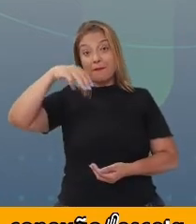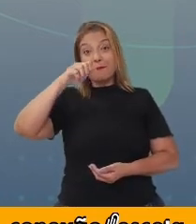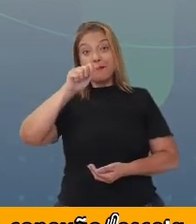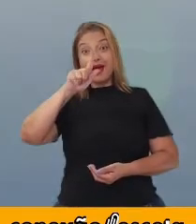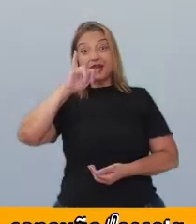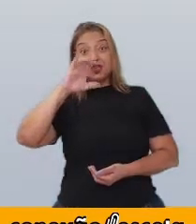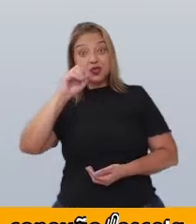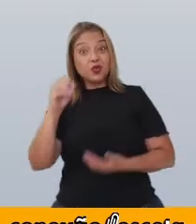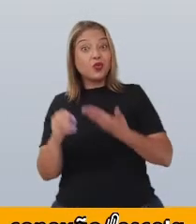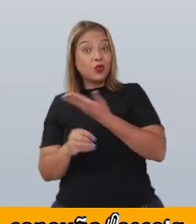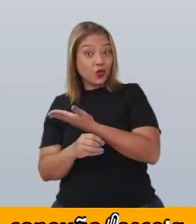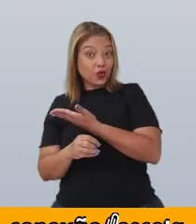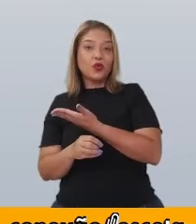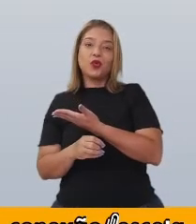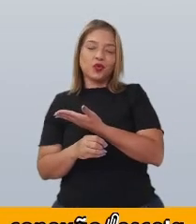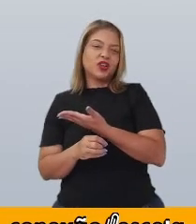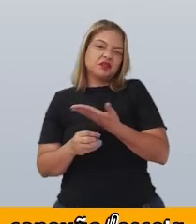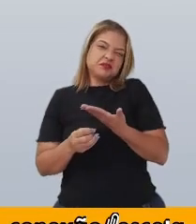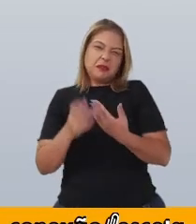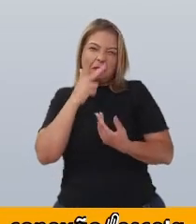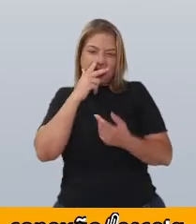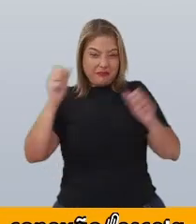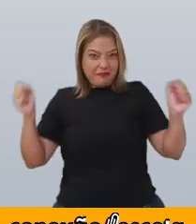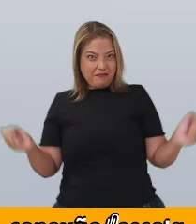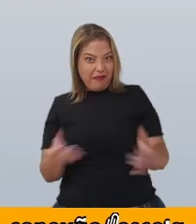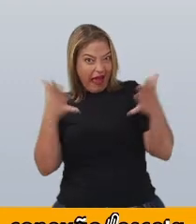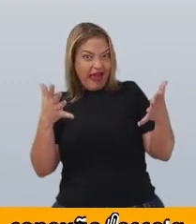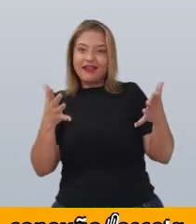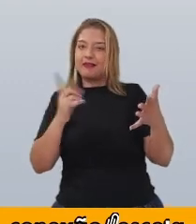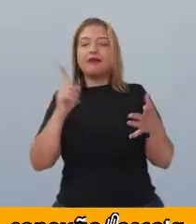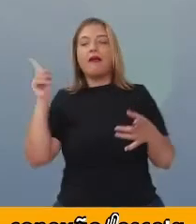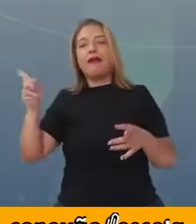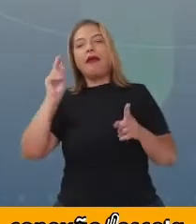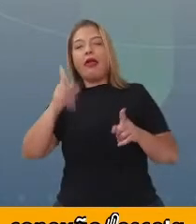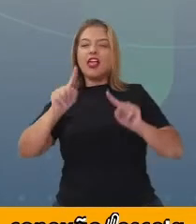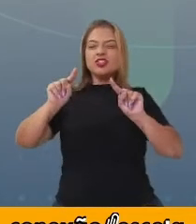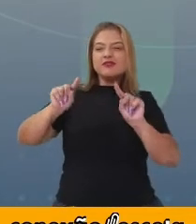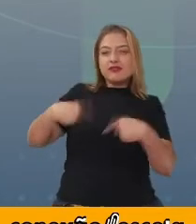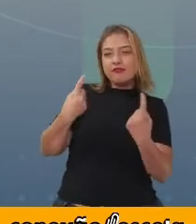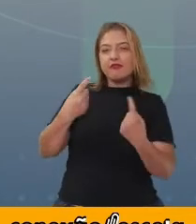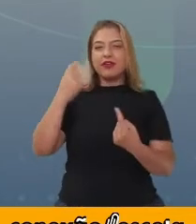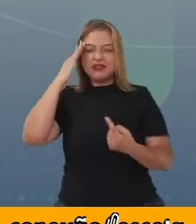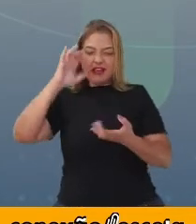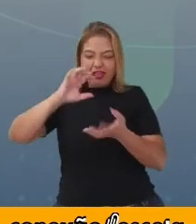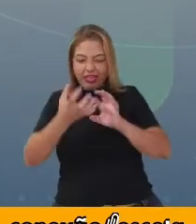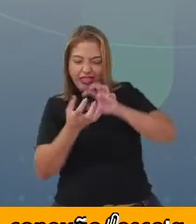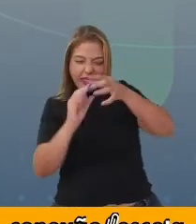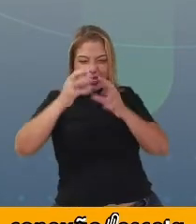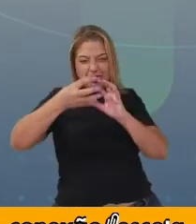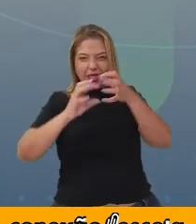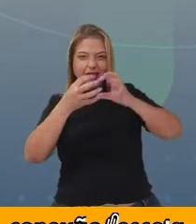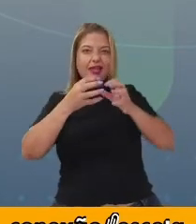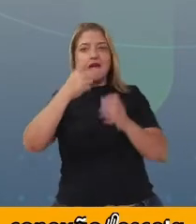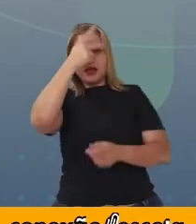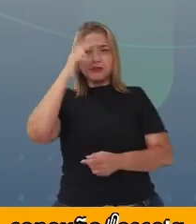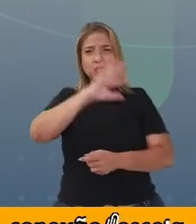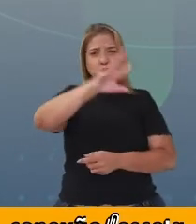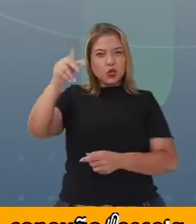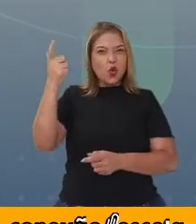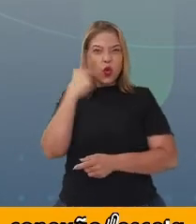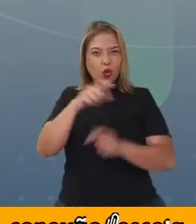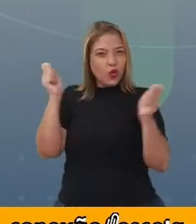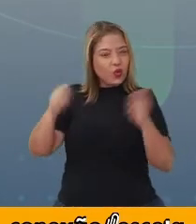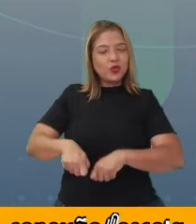eu acho que ele não é tão mágico assim. Eu acho que ele é desafiador. Nem todo mundo consegue montar o cubo